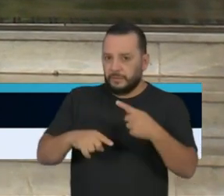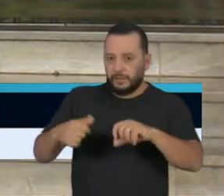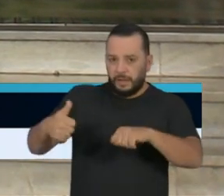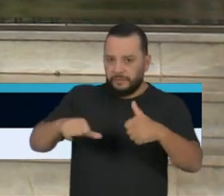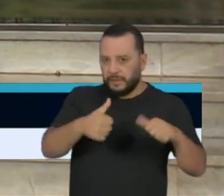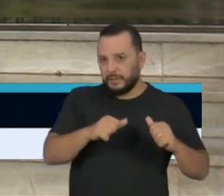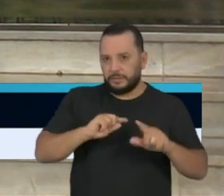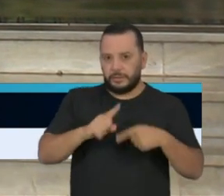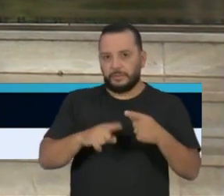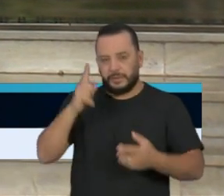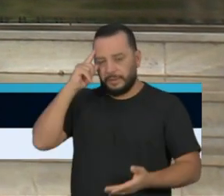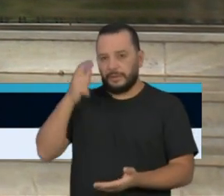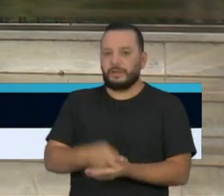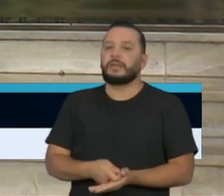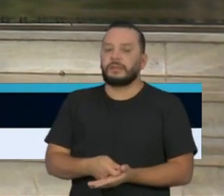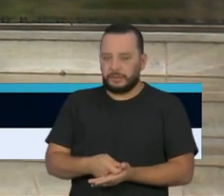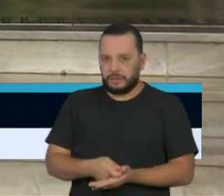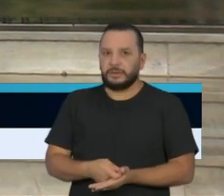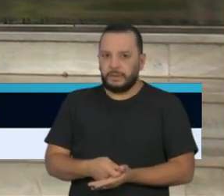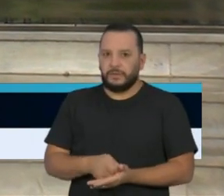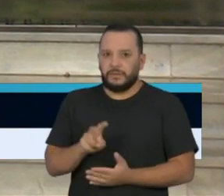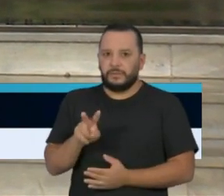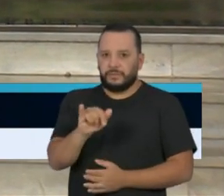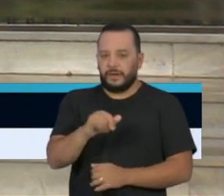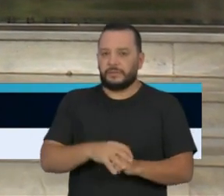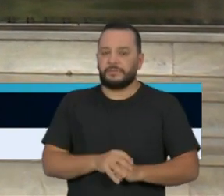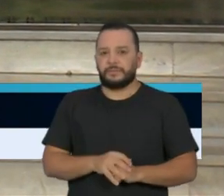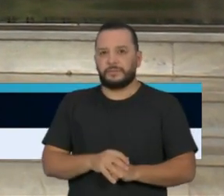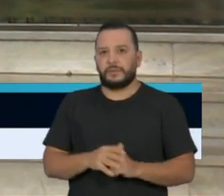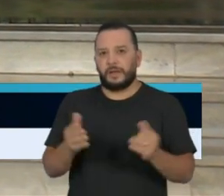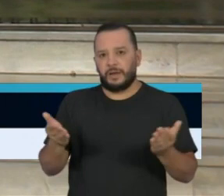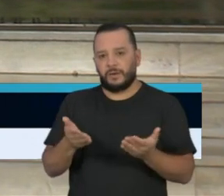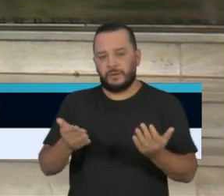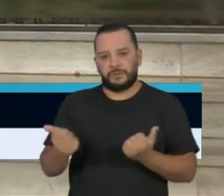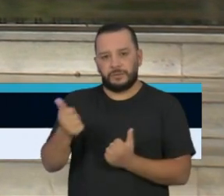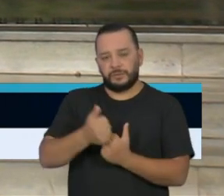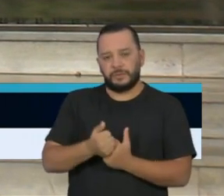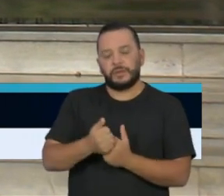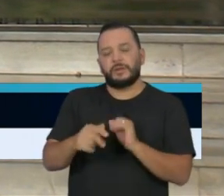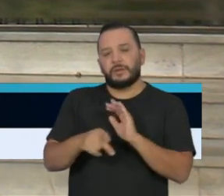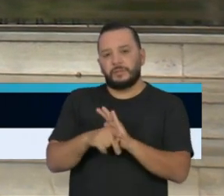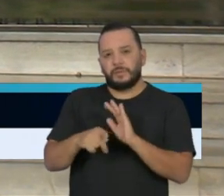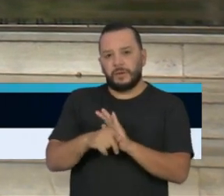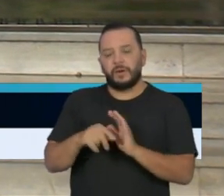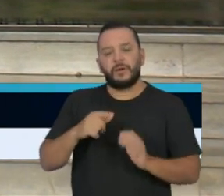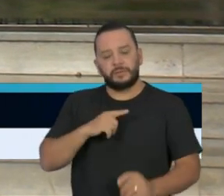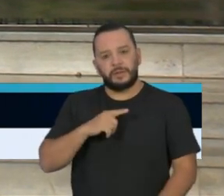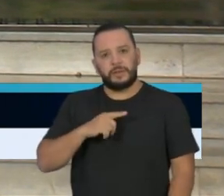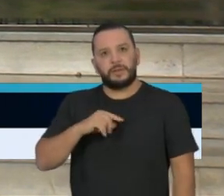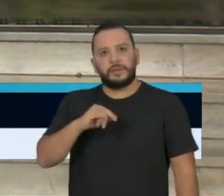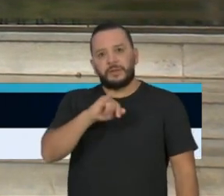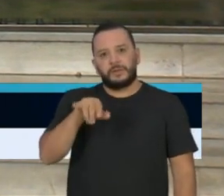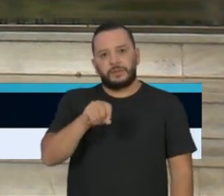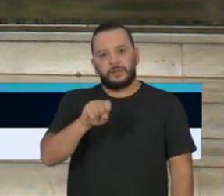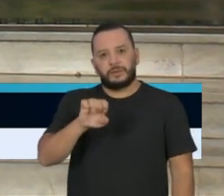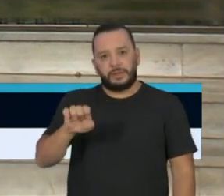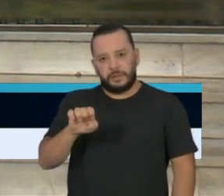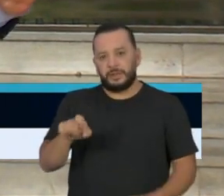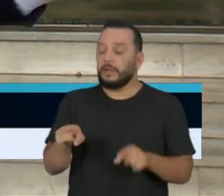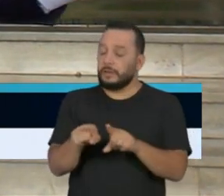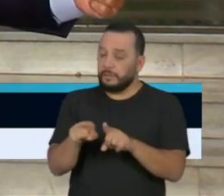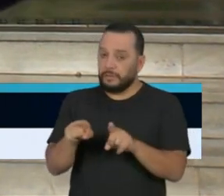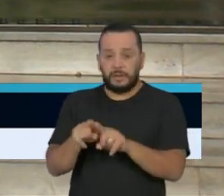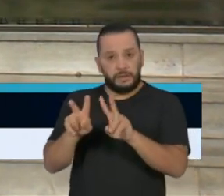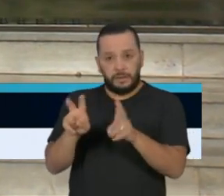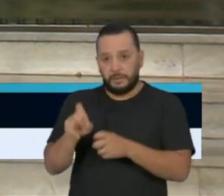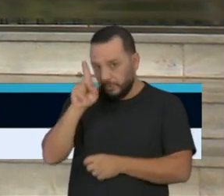e tomaremos as decisões que forem necessárias. Eu agora passo a palavra ao doutor Guerma, sobre o tema dos hospitais e do isolamento